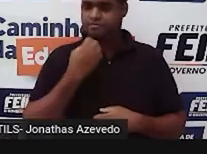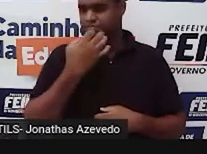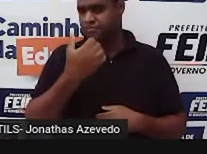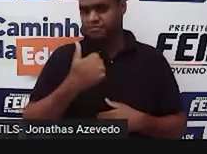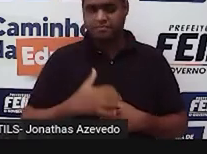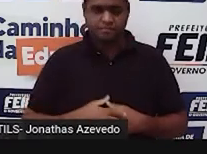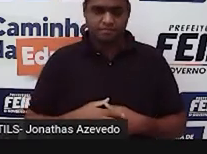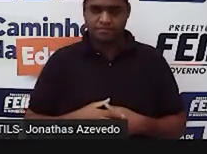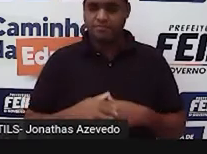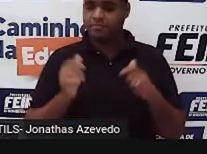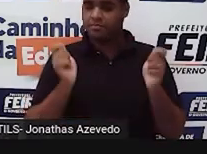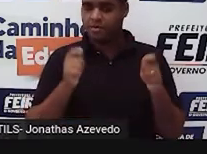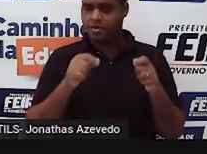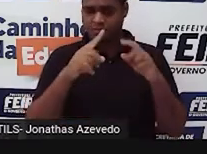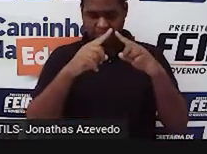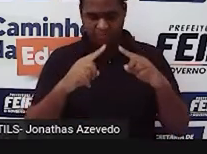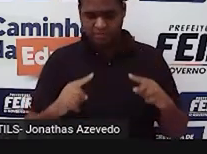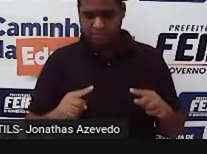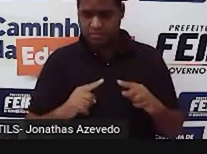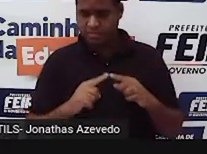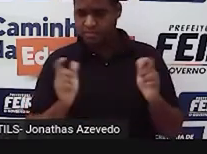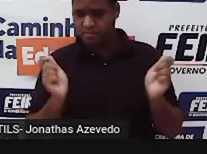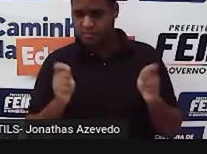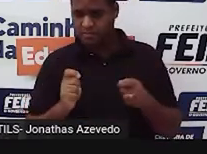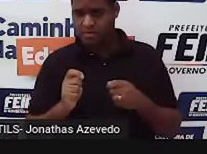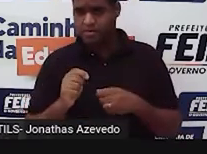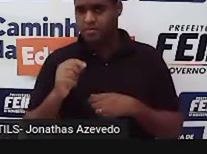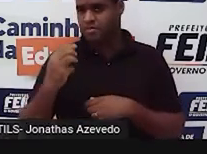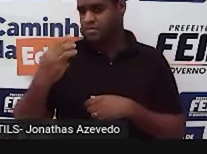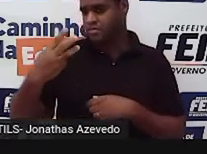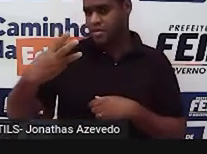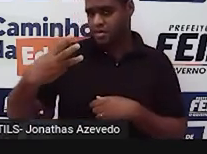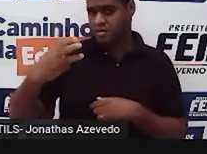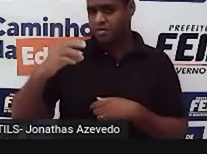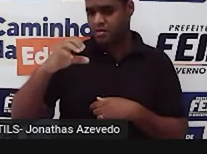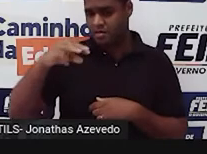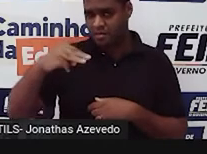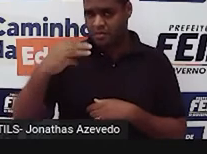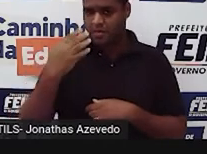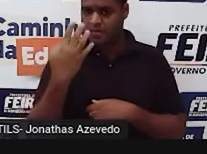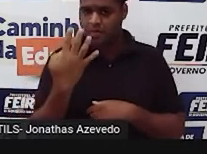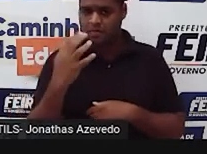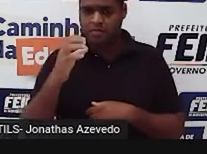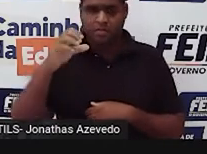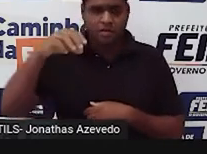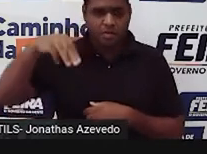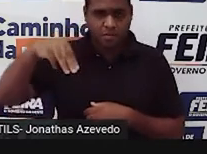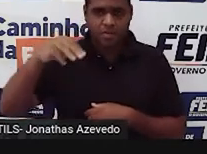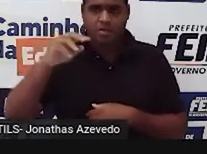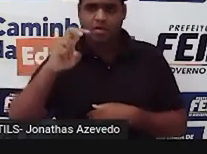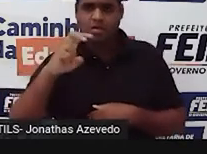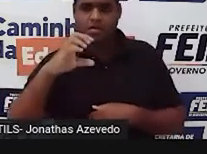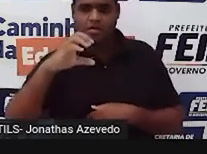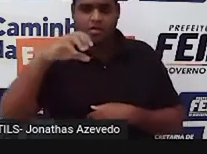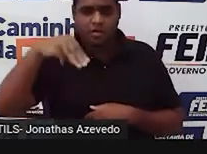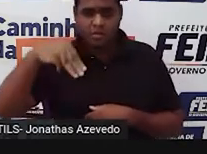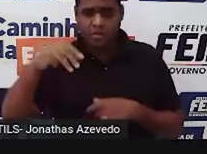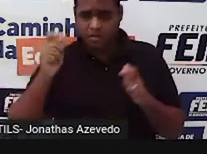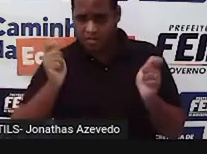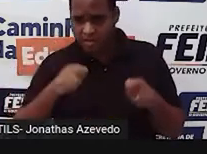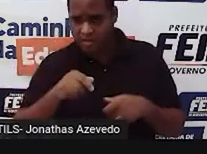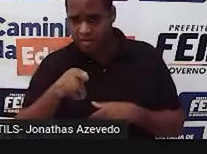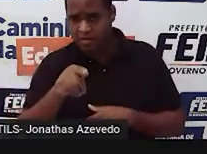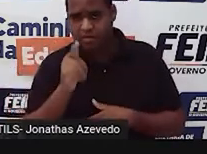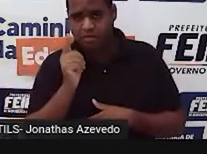Dá para fazer um triângulo com essas medidas? Um lado medindo 3, um medindo 4 e outro medindo 5 centímetros?